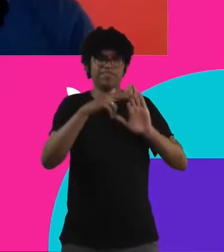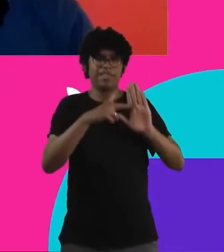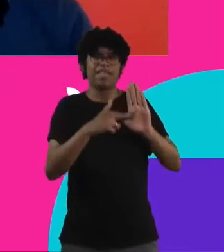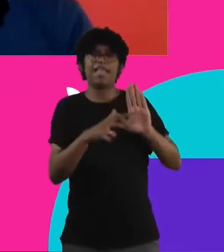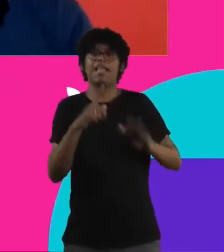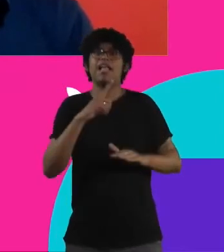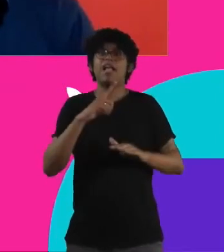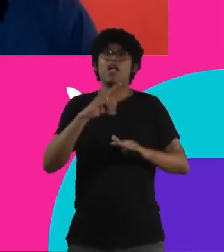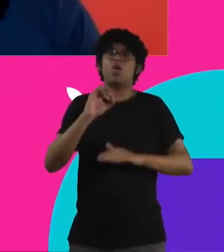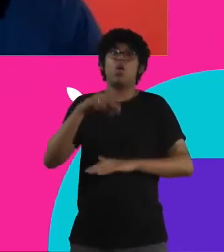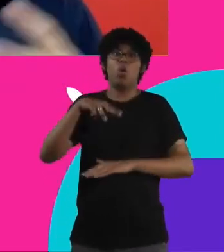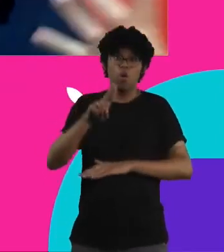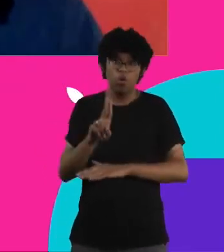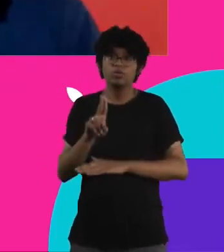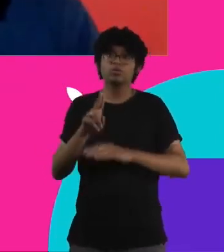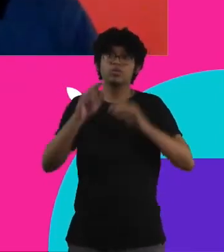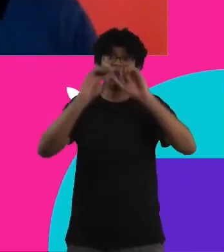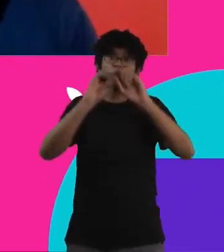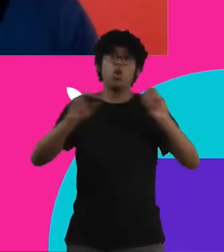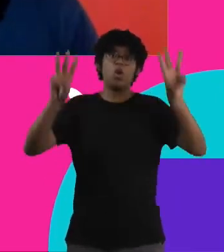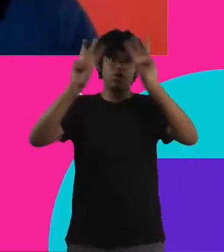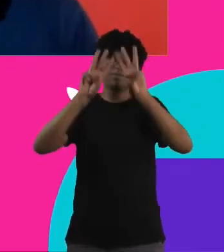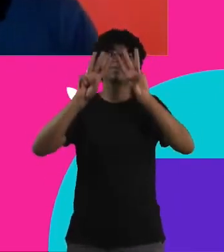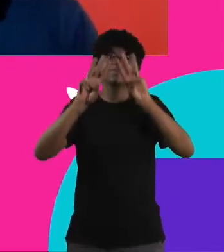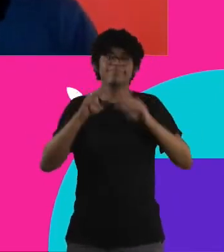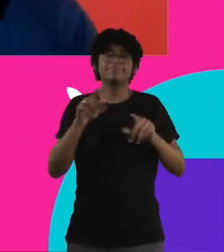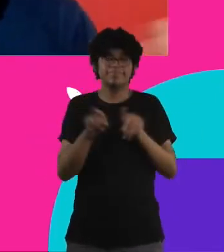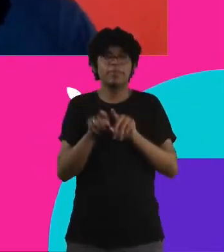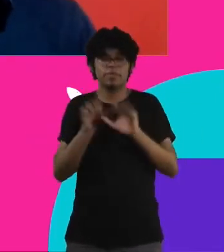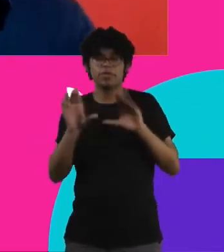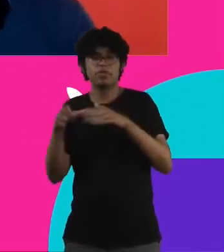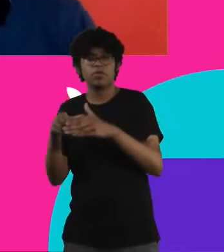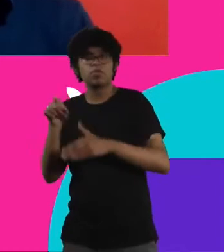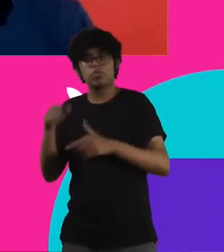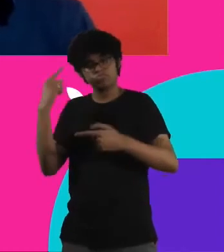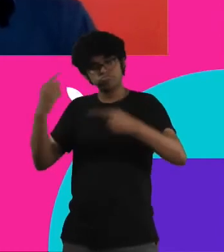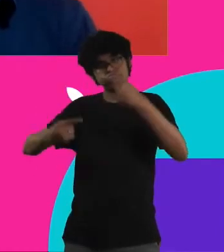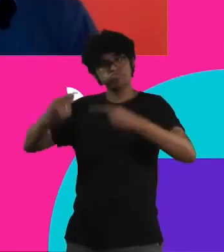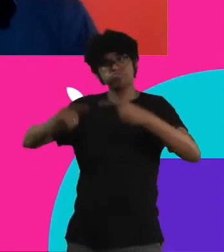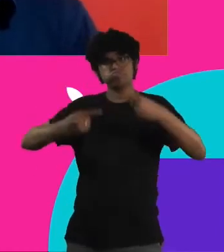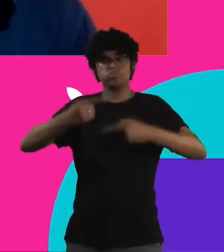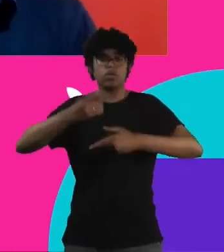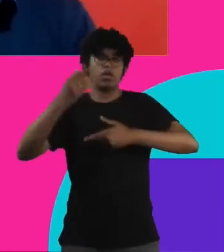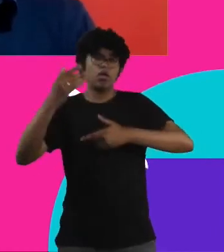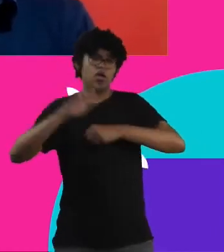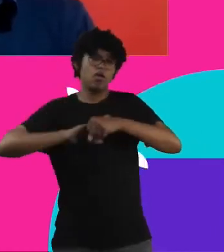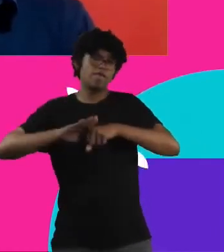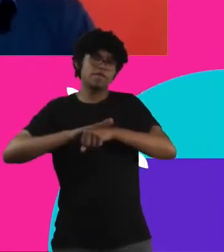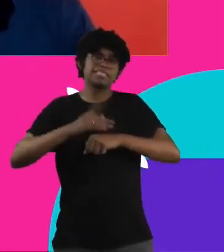de Sistemas Alimentares, participando dos diálogos que aconteceram em mais de 150